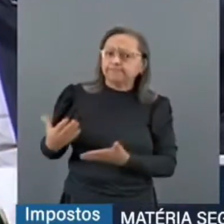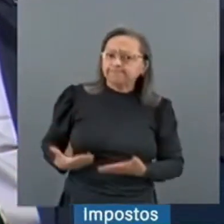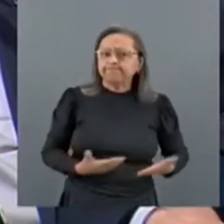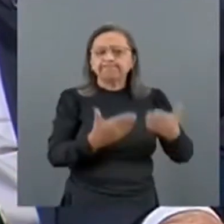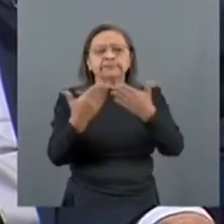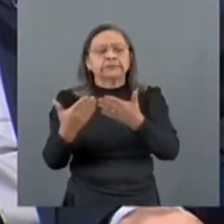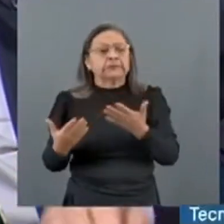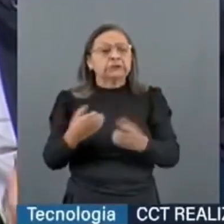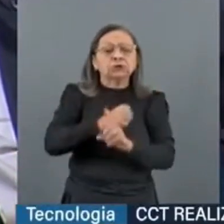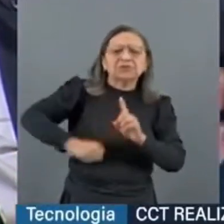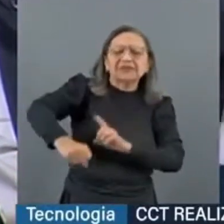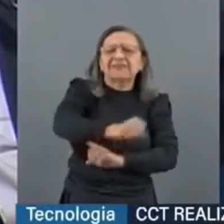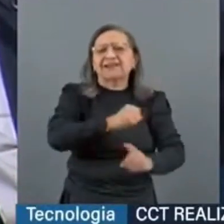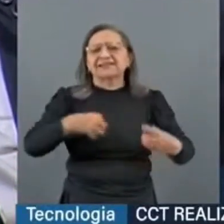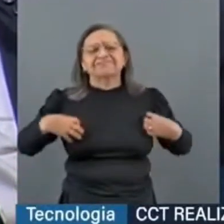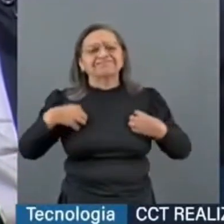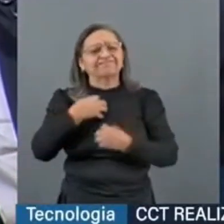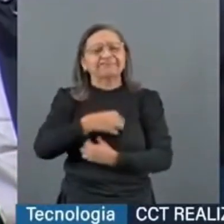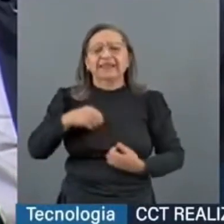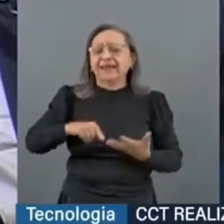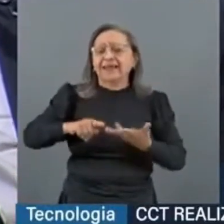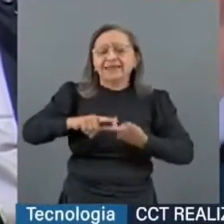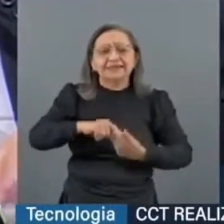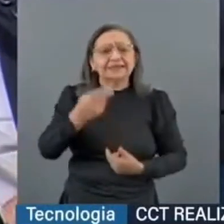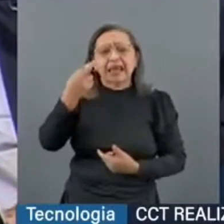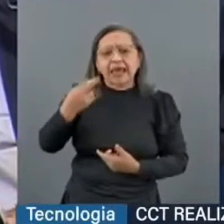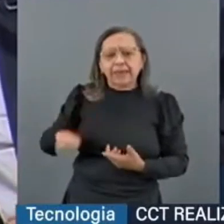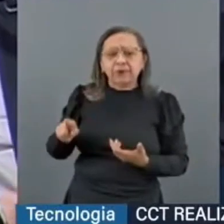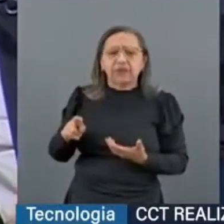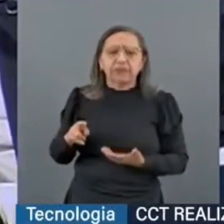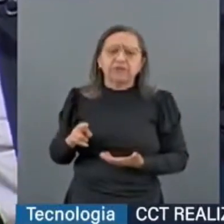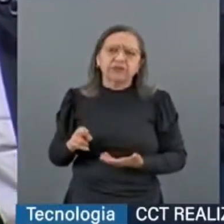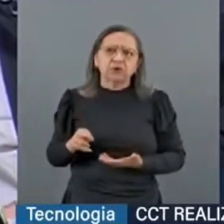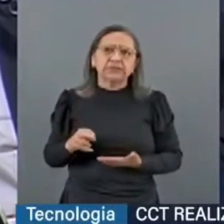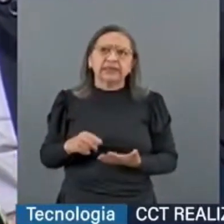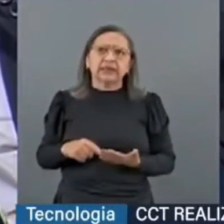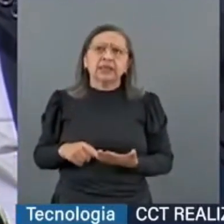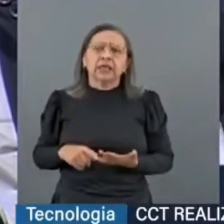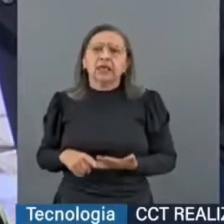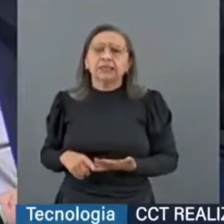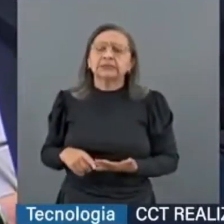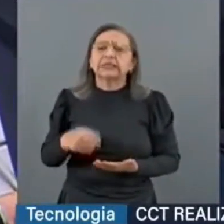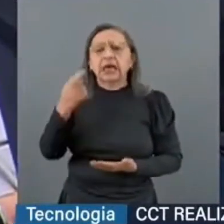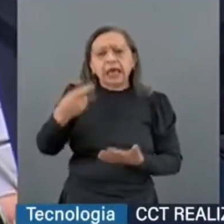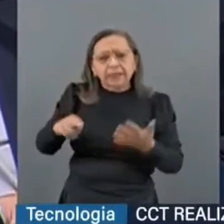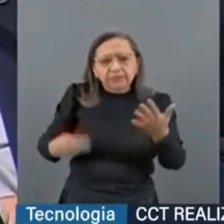celeuma na sociedade, essas invalidações relacionadas a essas